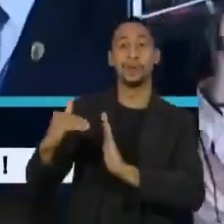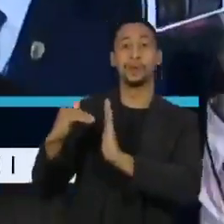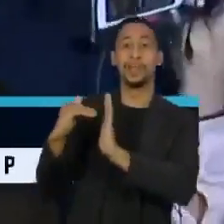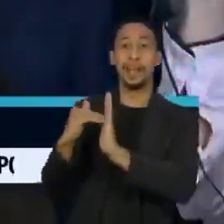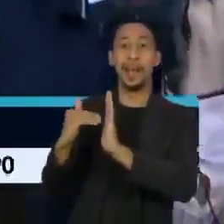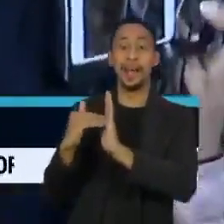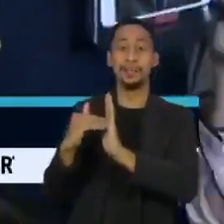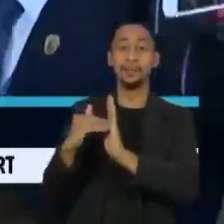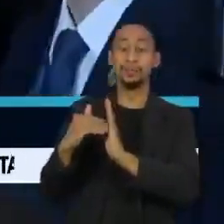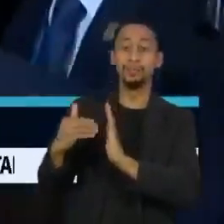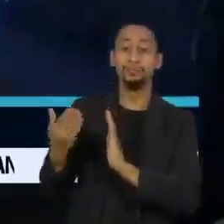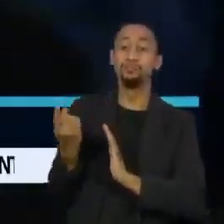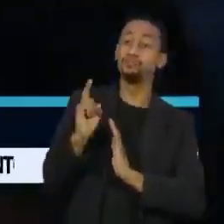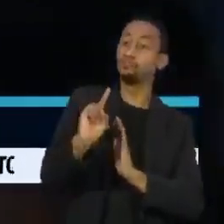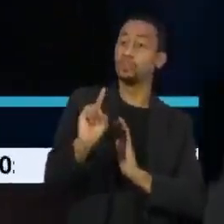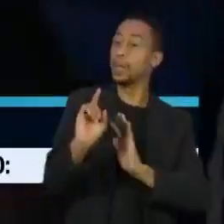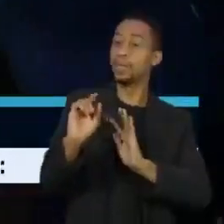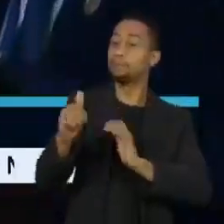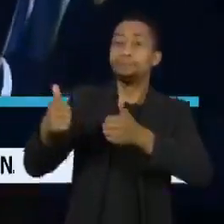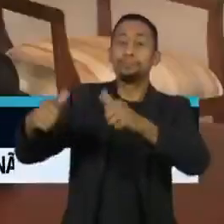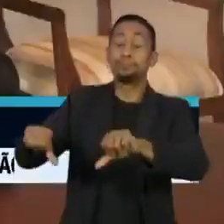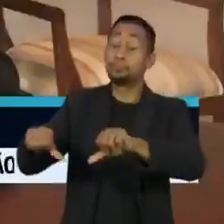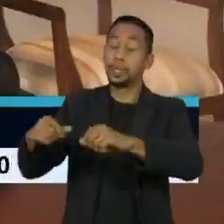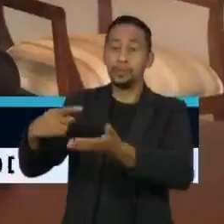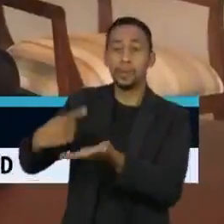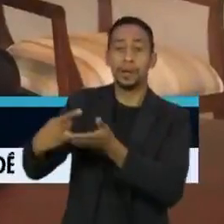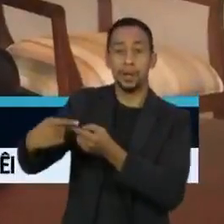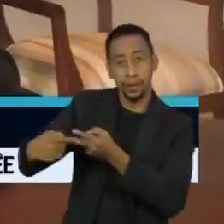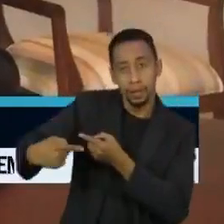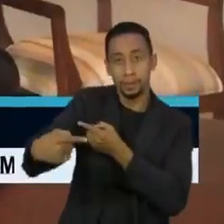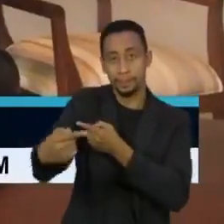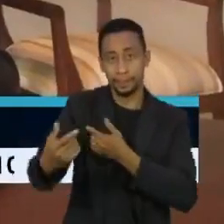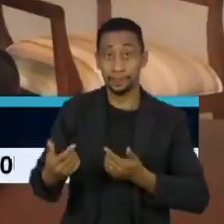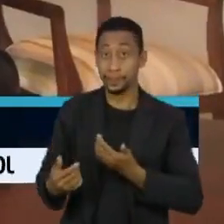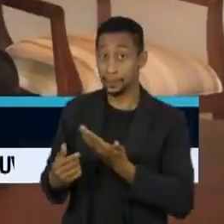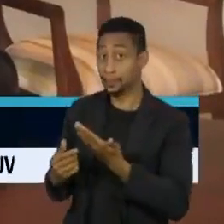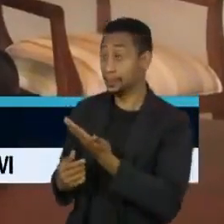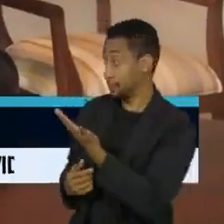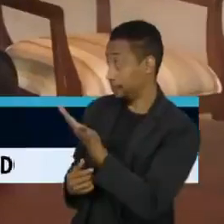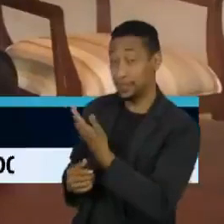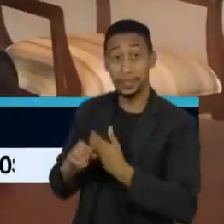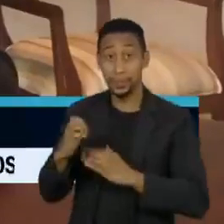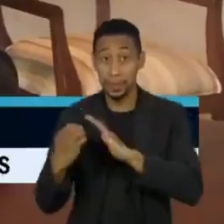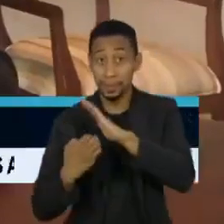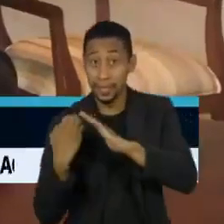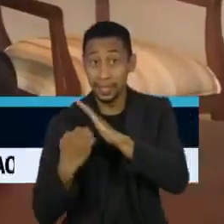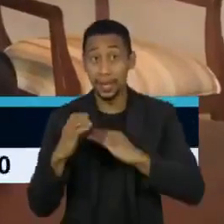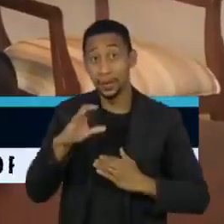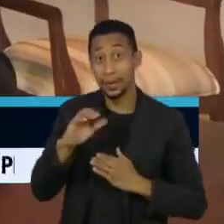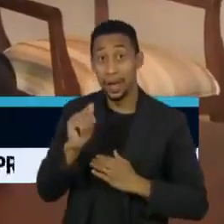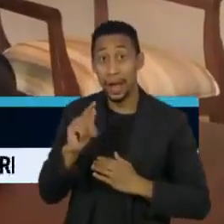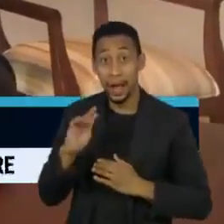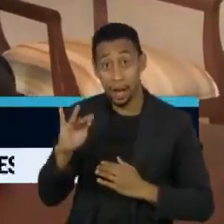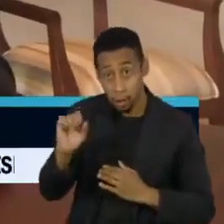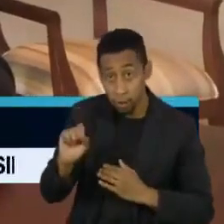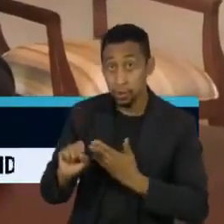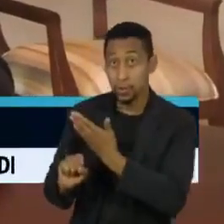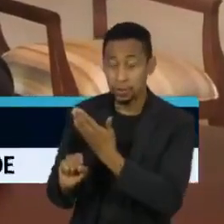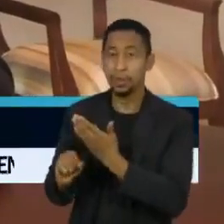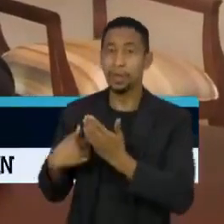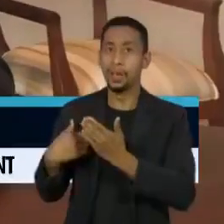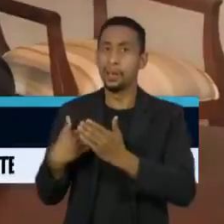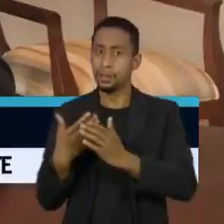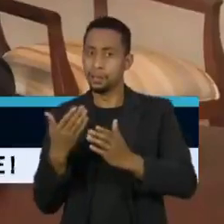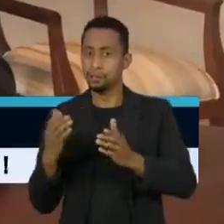sessão ser suspensa. O depoimento será remarcado. Diferentemente do empresário Carlos Wieser, apontado como integrante do suposto